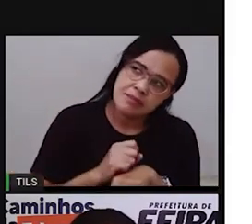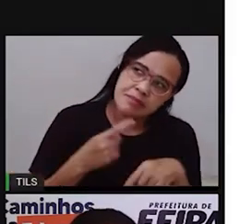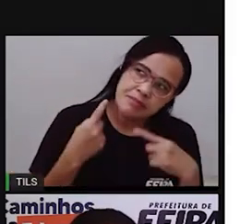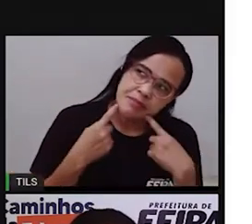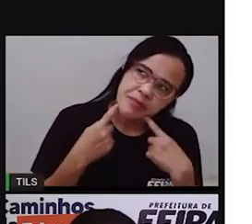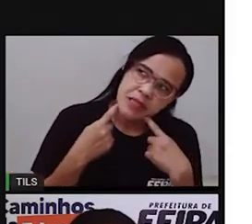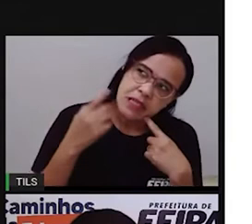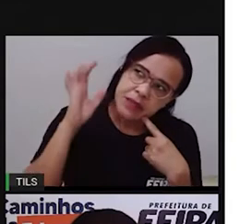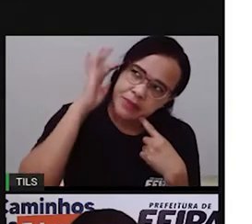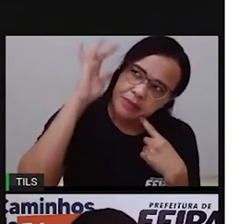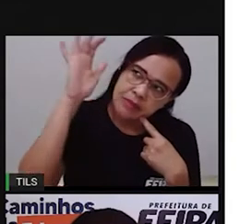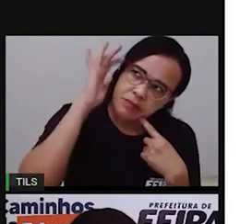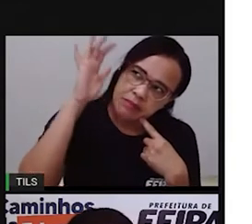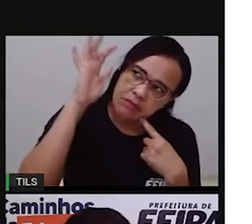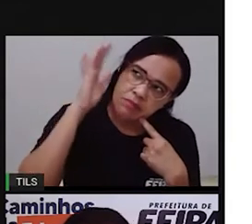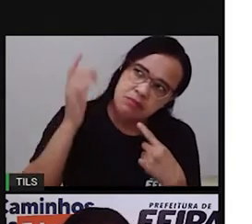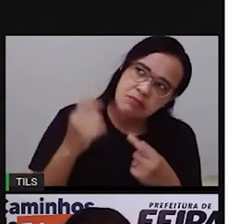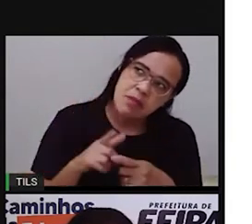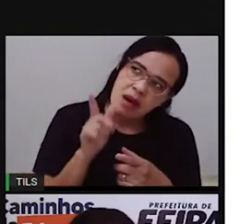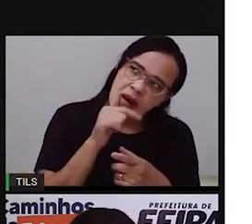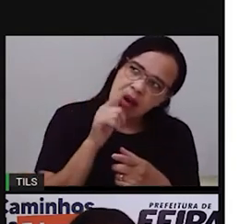consome por dia?